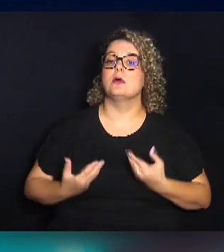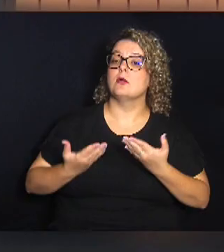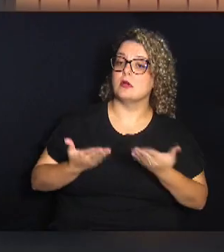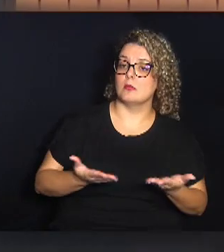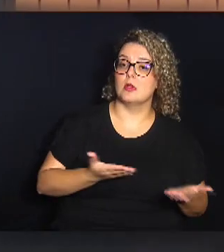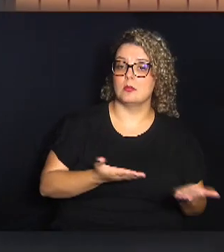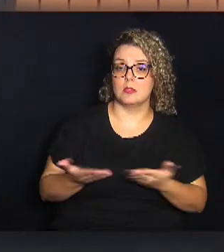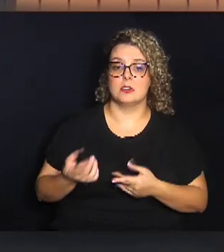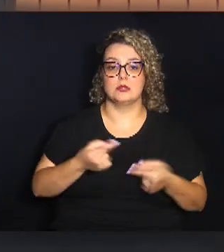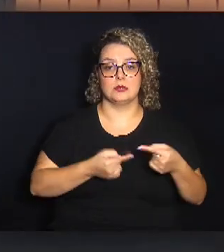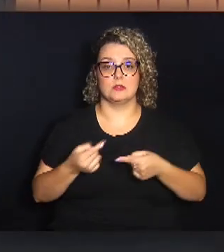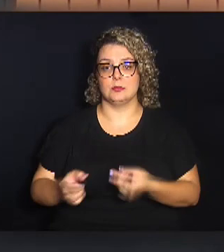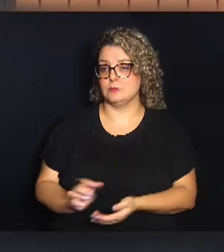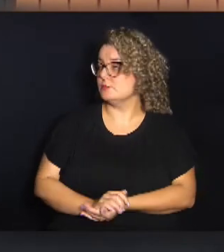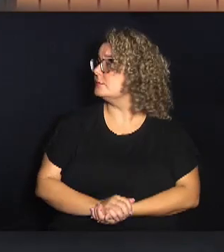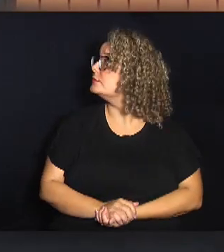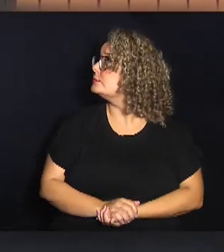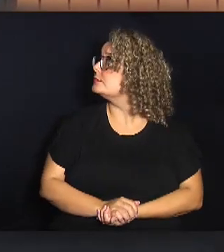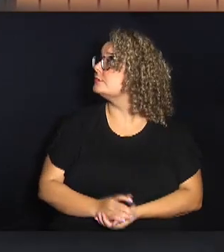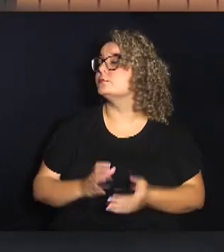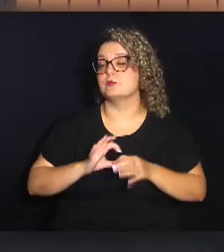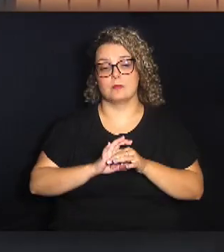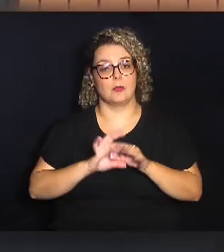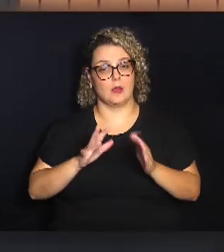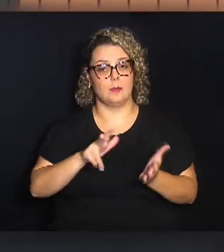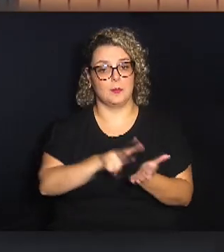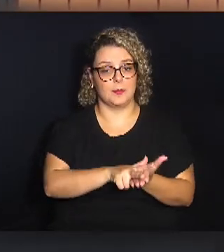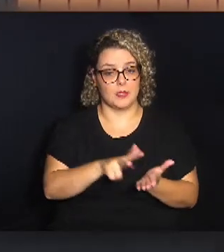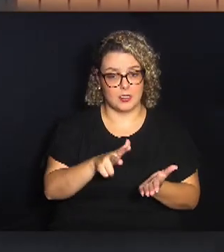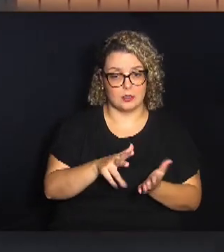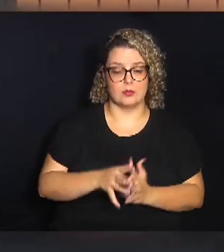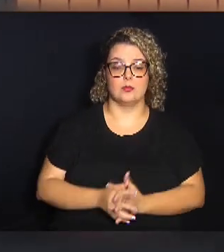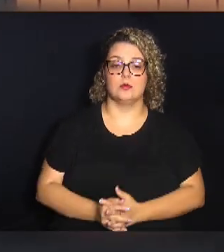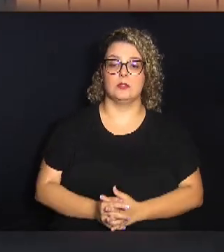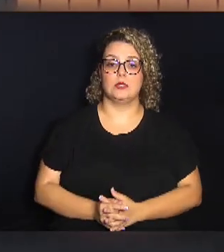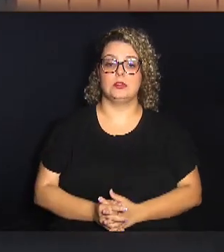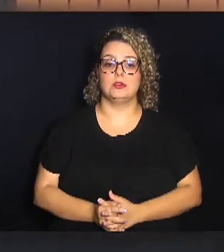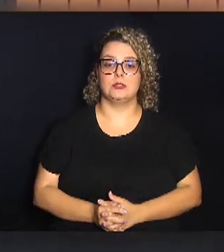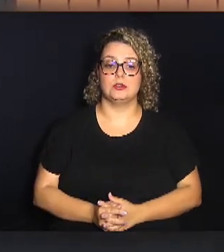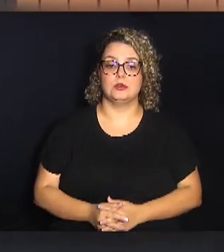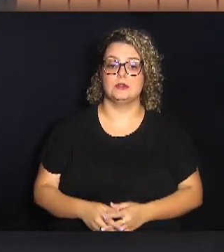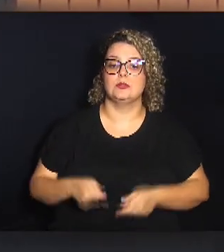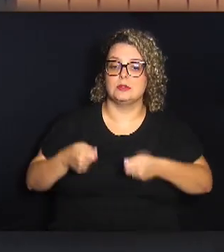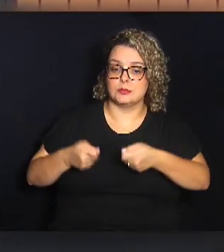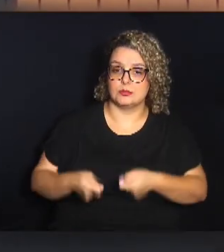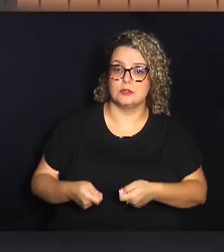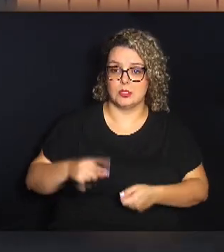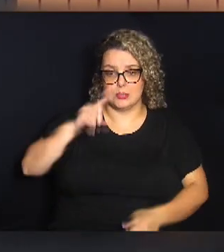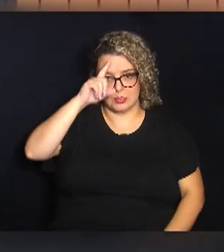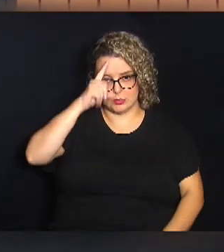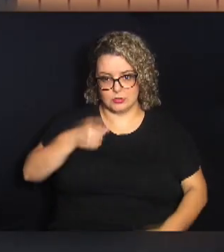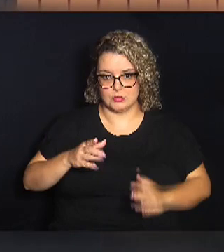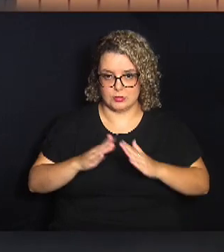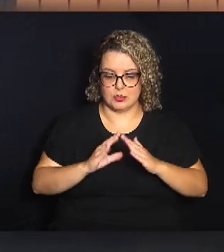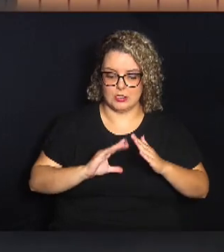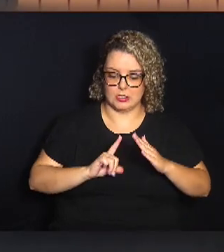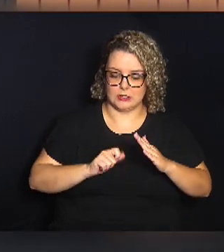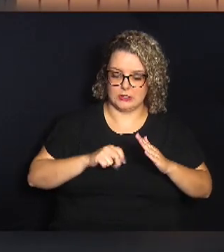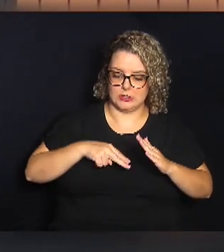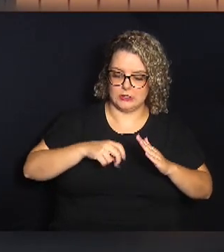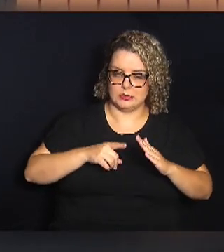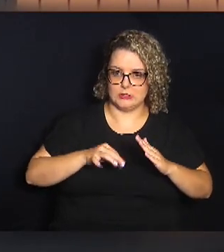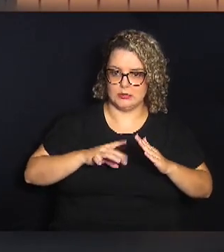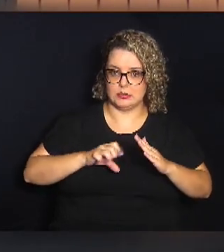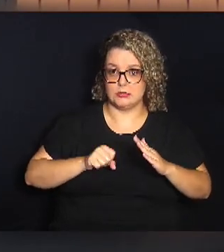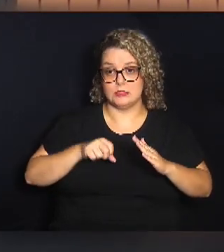debatido. Que permitisse a regularização, que busca garantir aos proprietários de imóveis clandestinos e ou